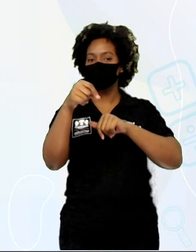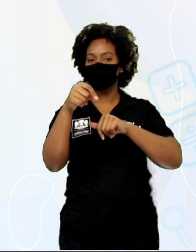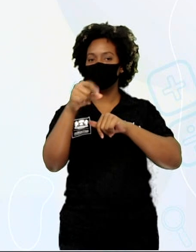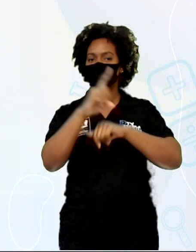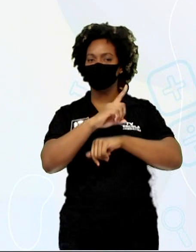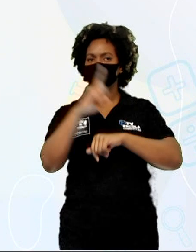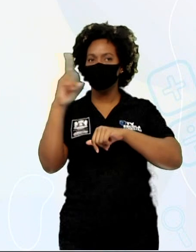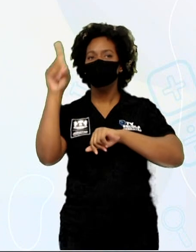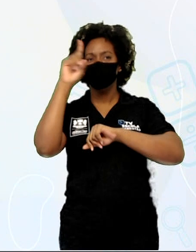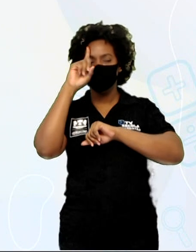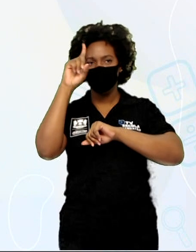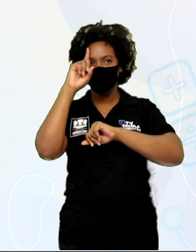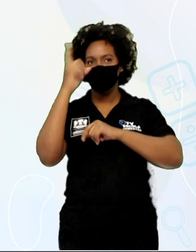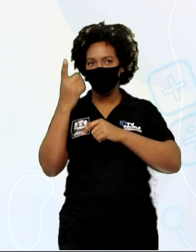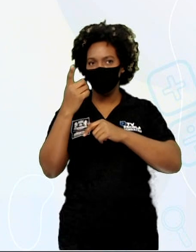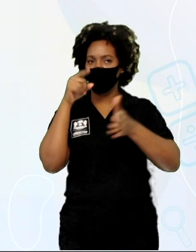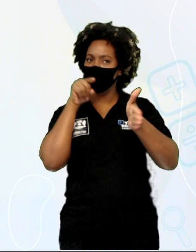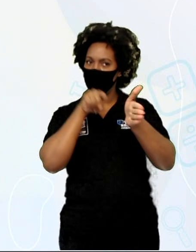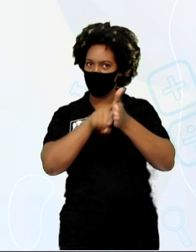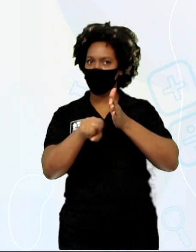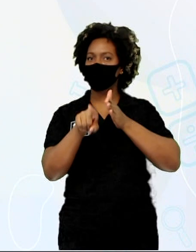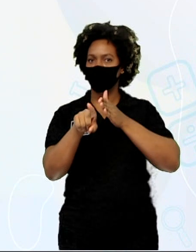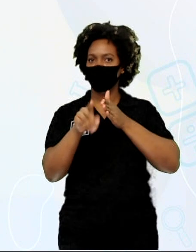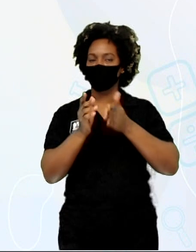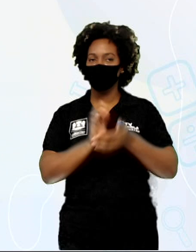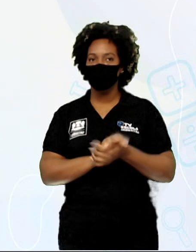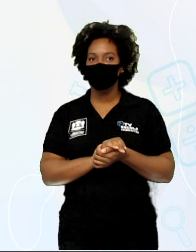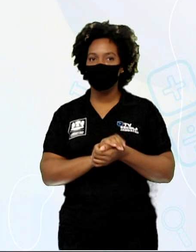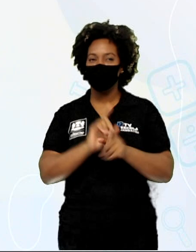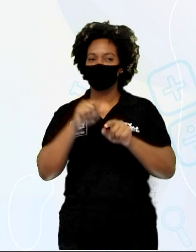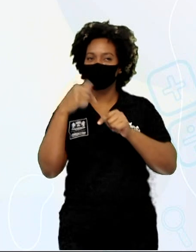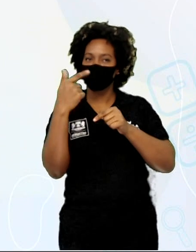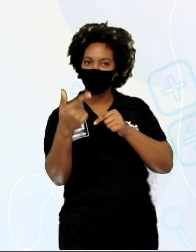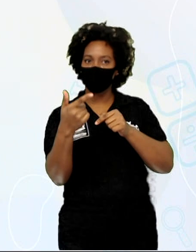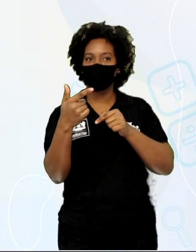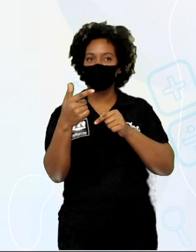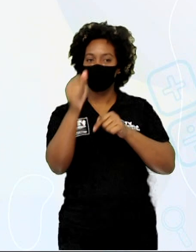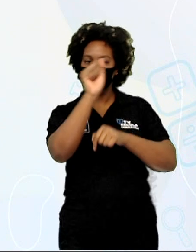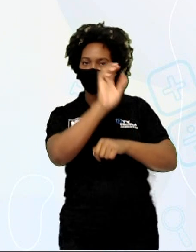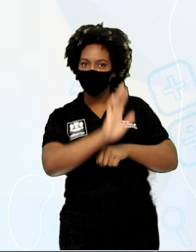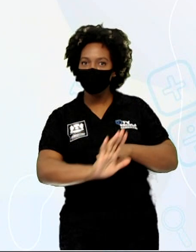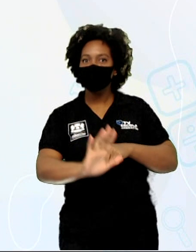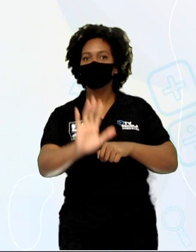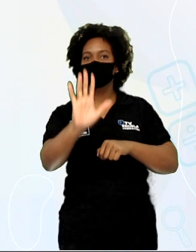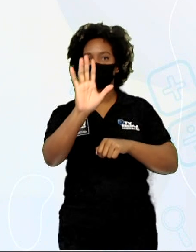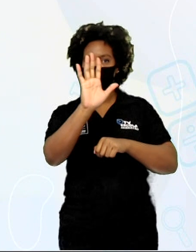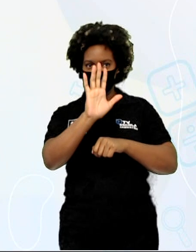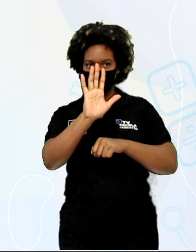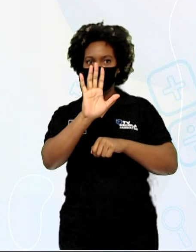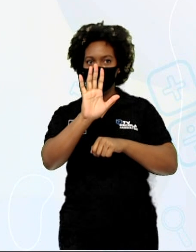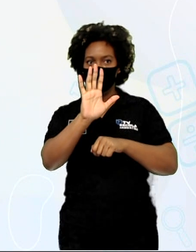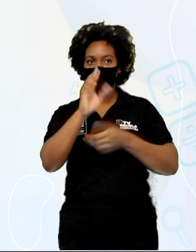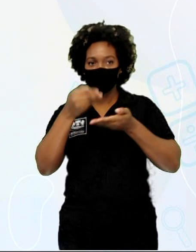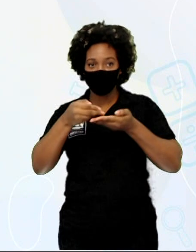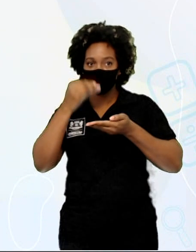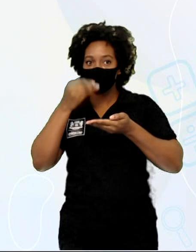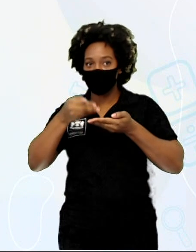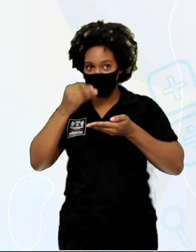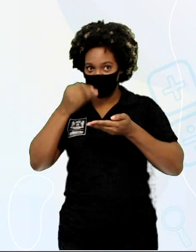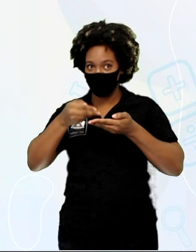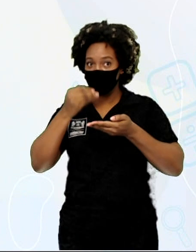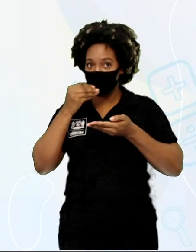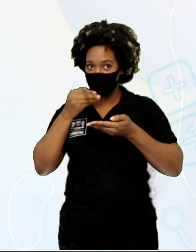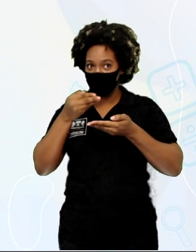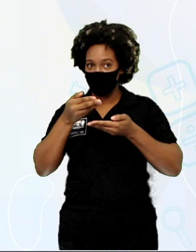os dias? Está fazendo uma pergunta. Depois eu tenho a imagem, que é da sopa de